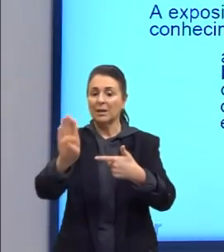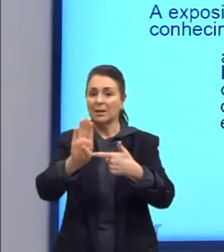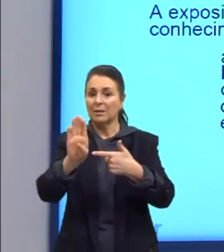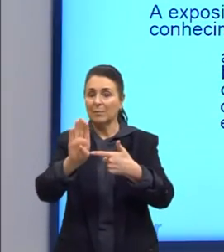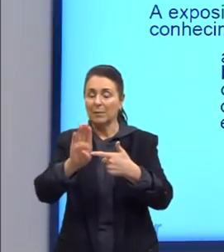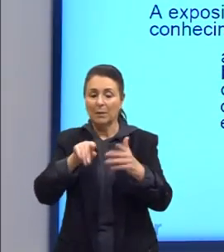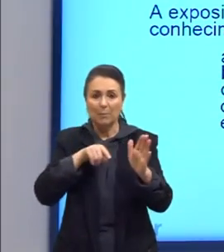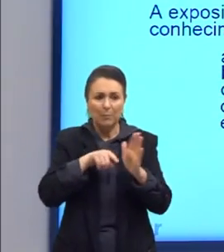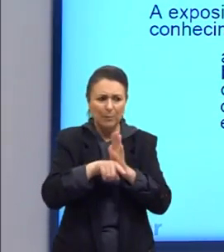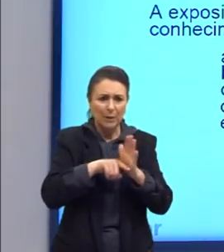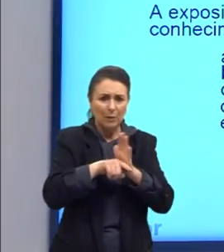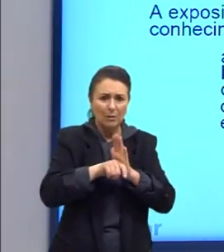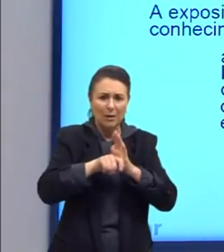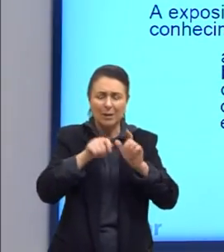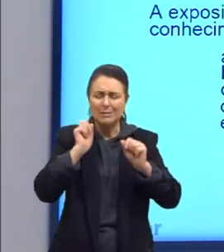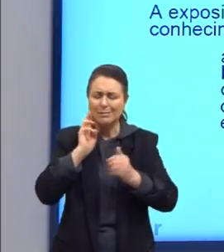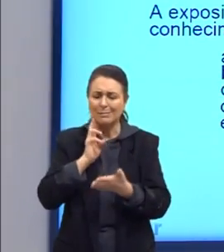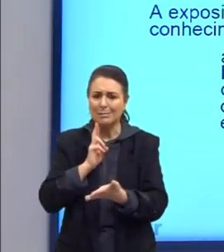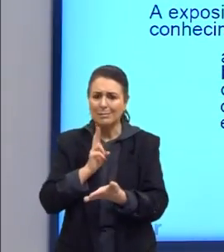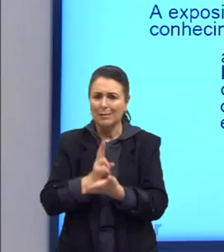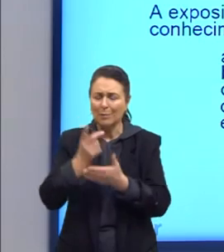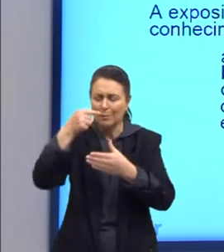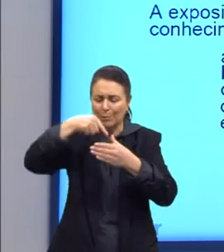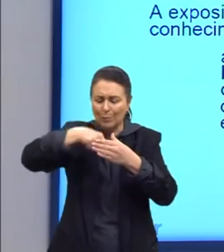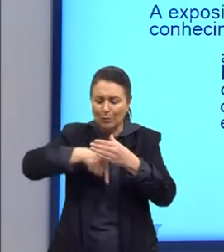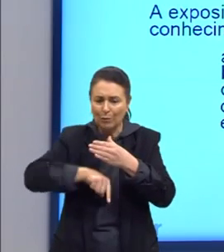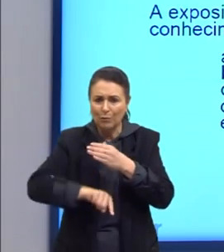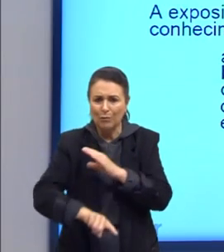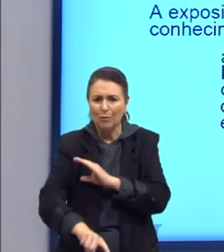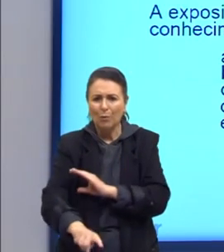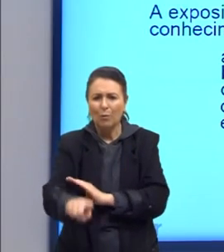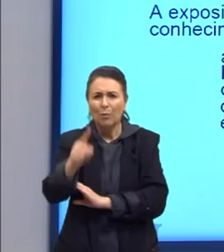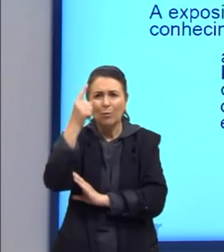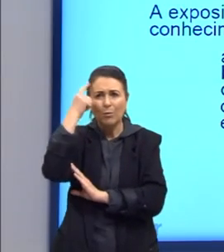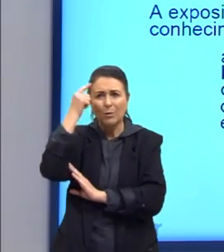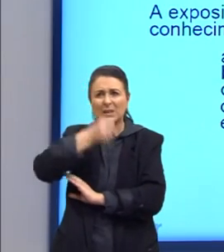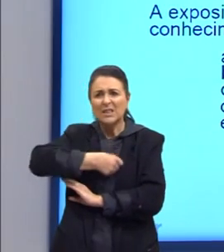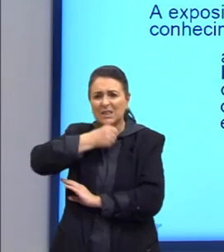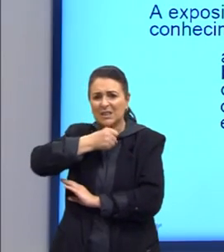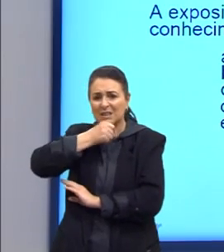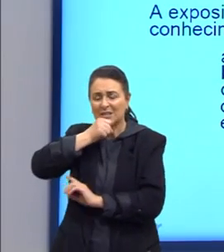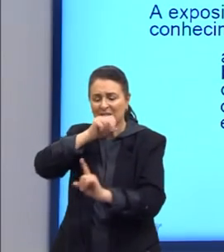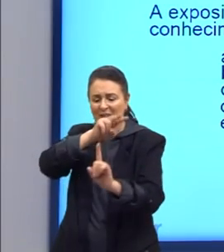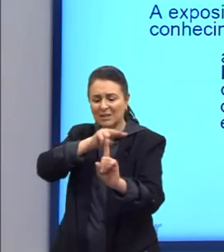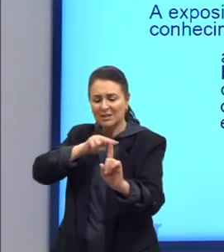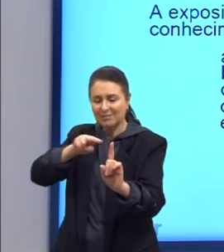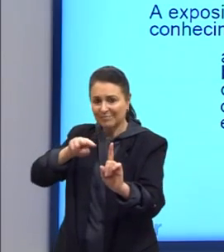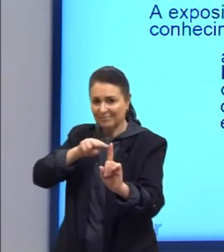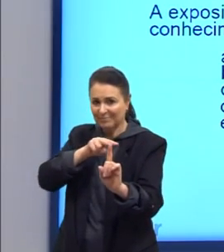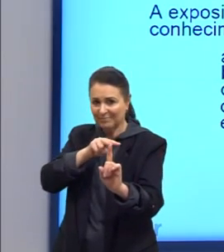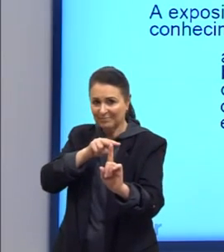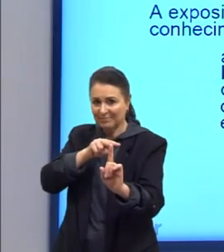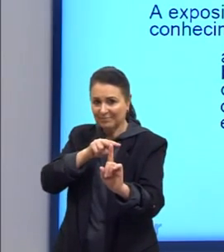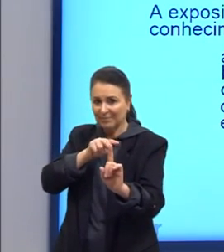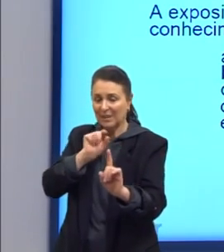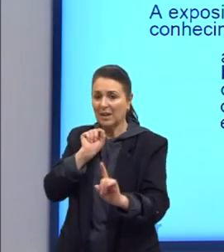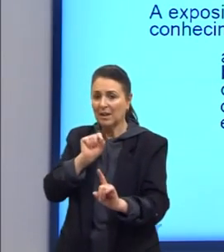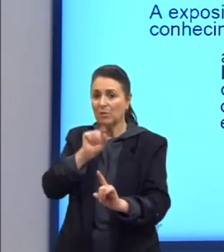Questionar de forma ampla e profunda as antigas ideias e concepções. Isso é o